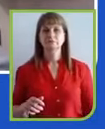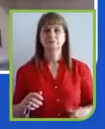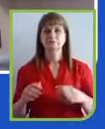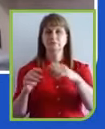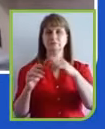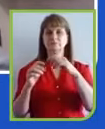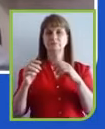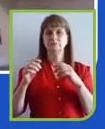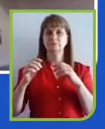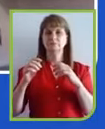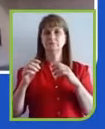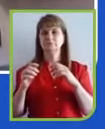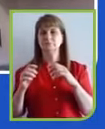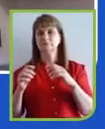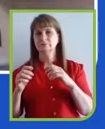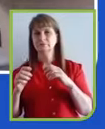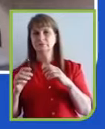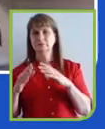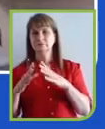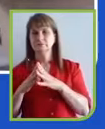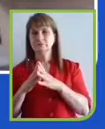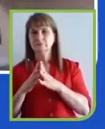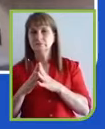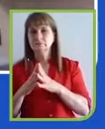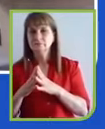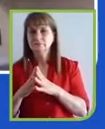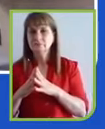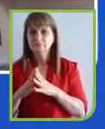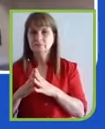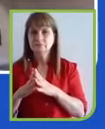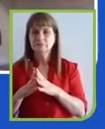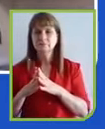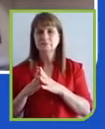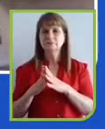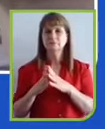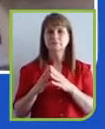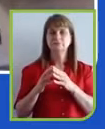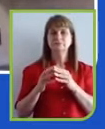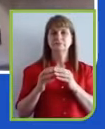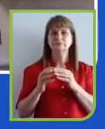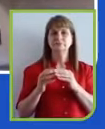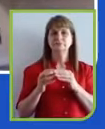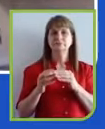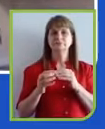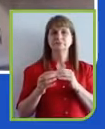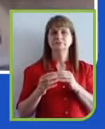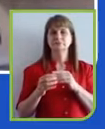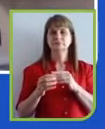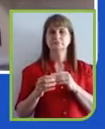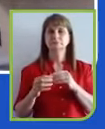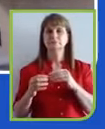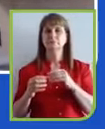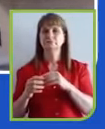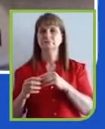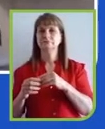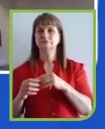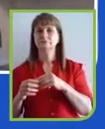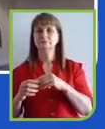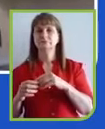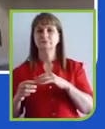roteador que não é mais necessário, controles remotos, etc. Uma série